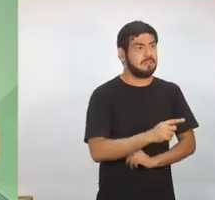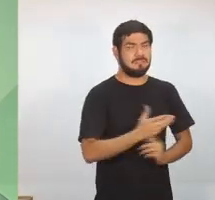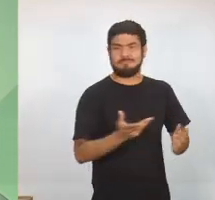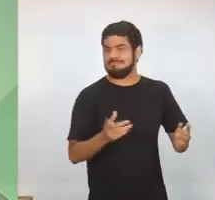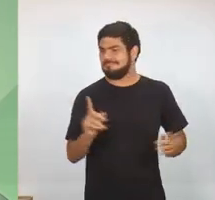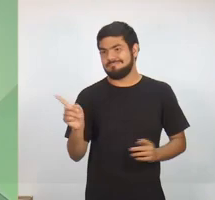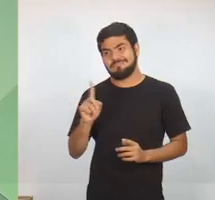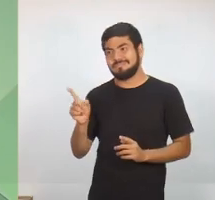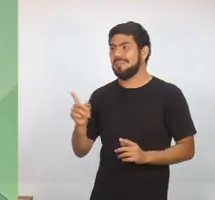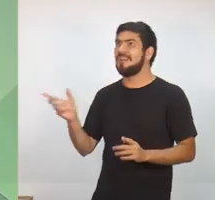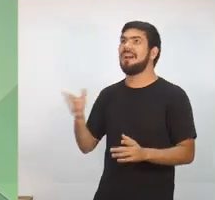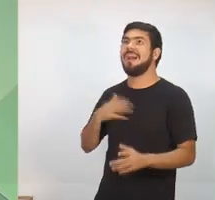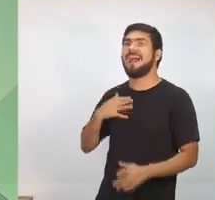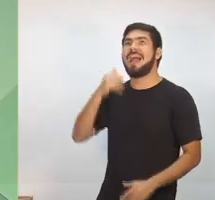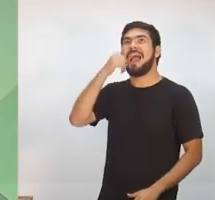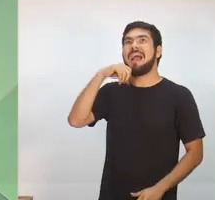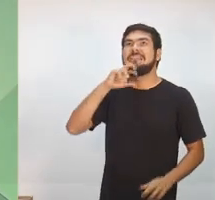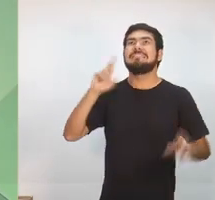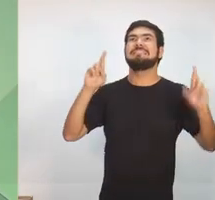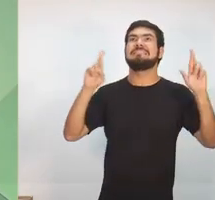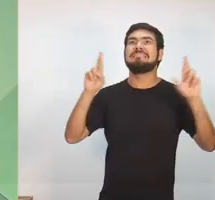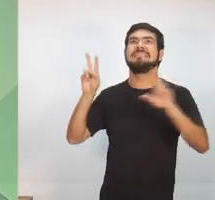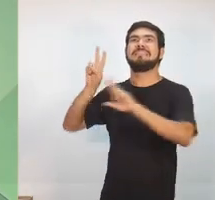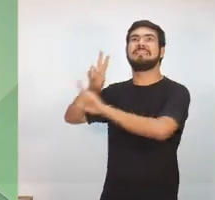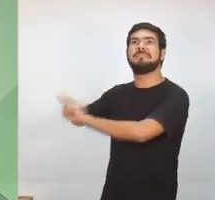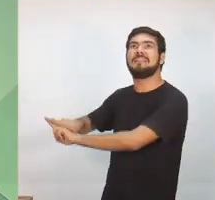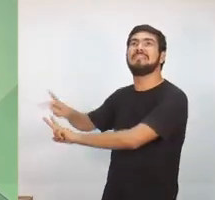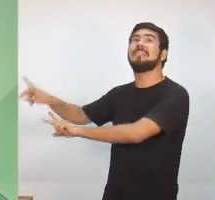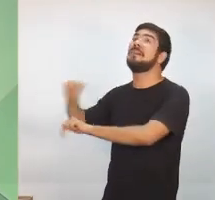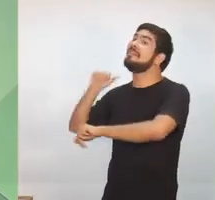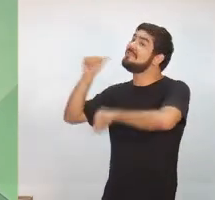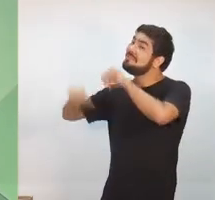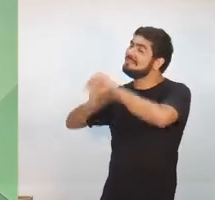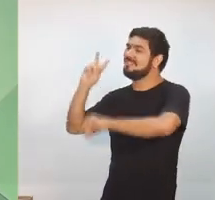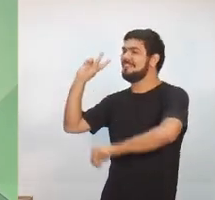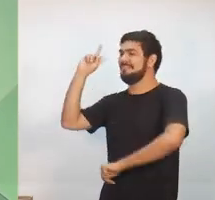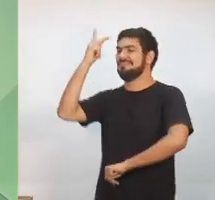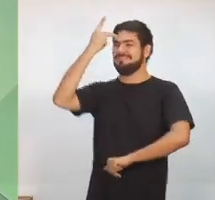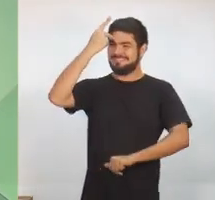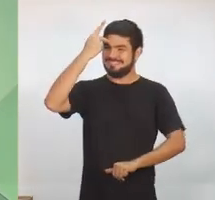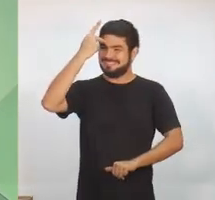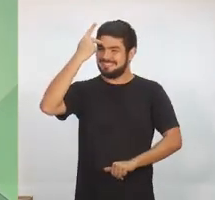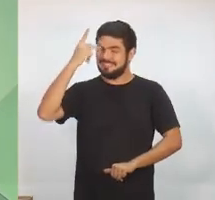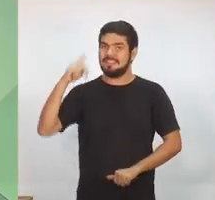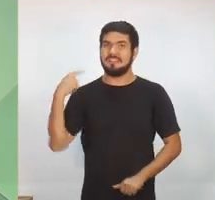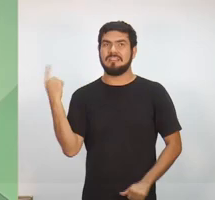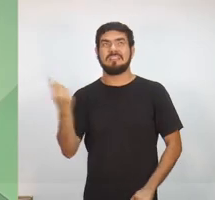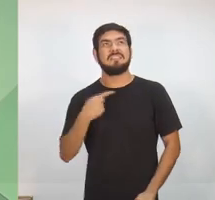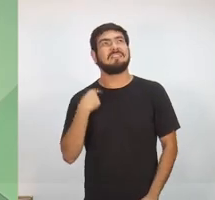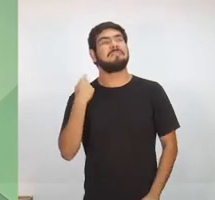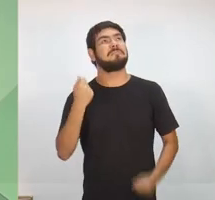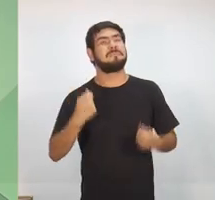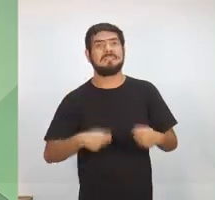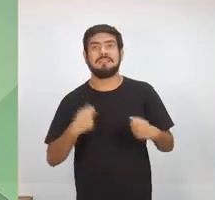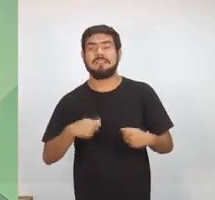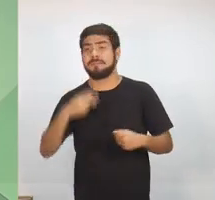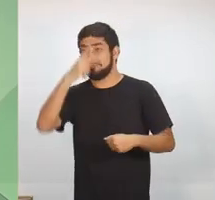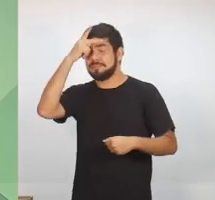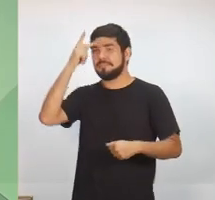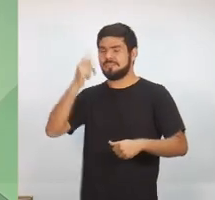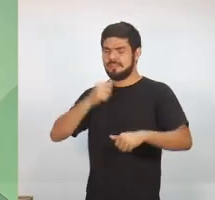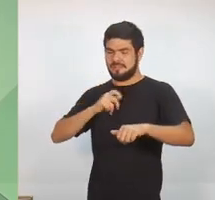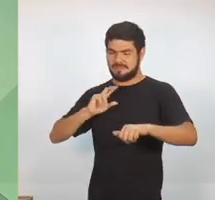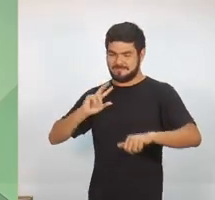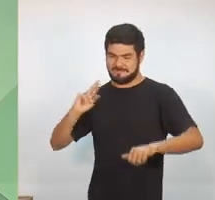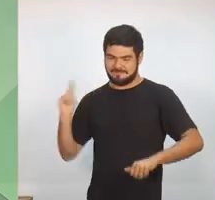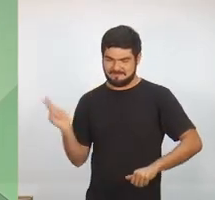Nós queremos apostar de que o ser humano é capaz de recuperar os valores essenciais da humanidade, que é o seu